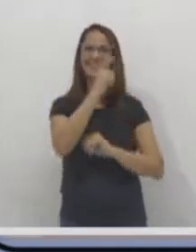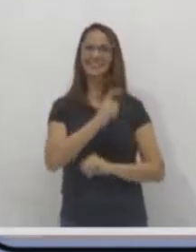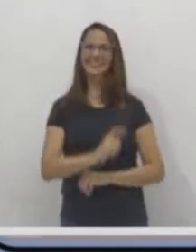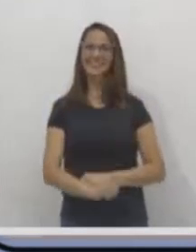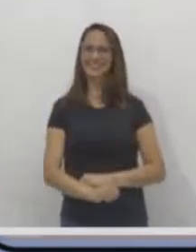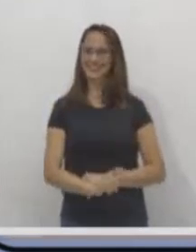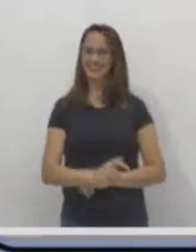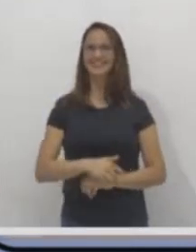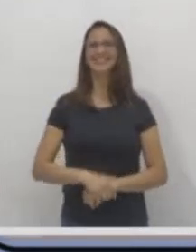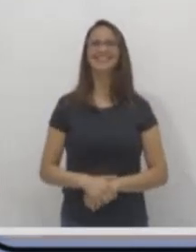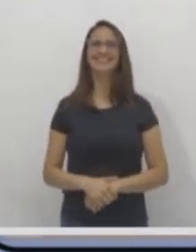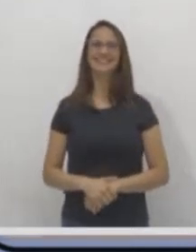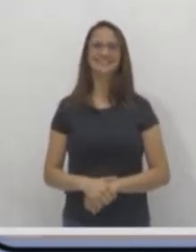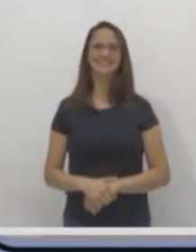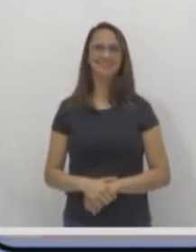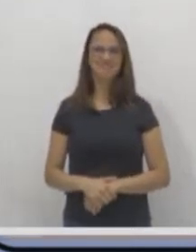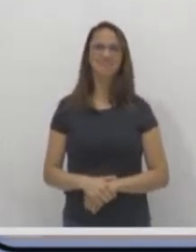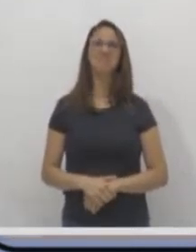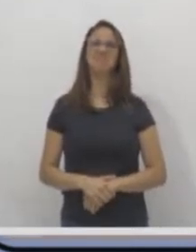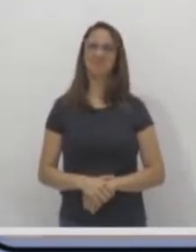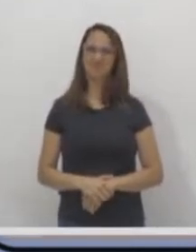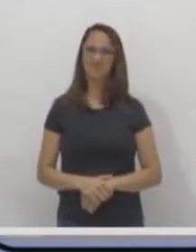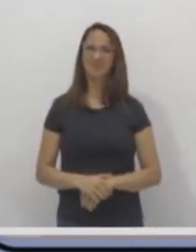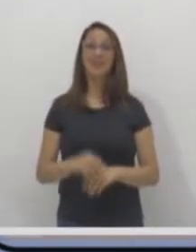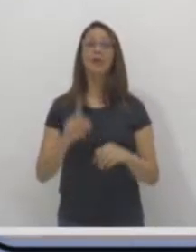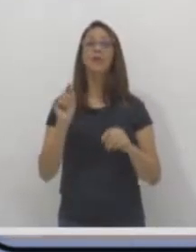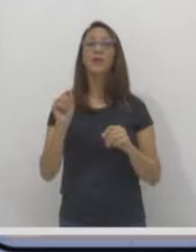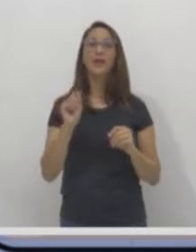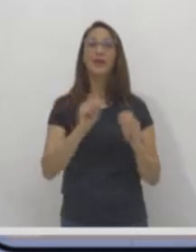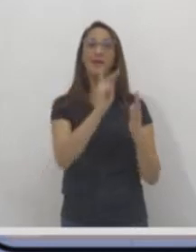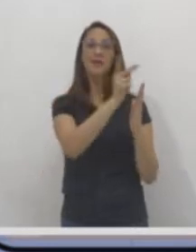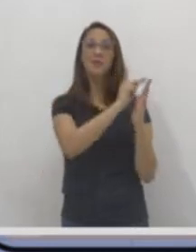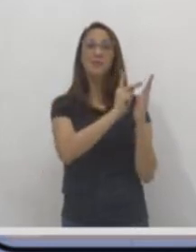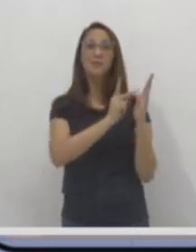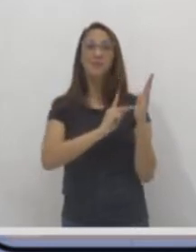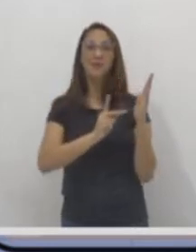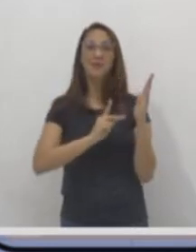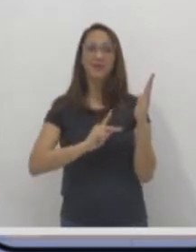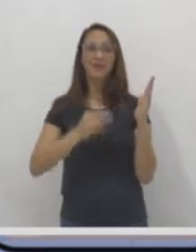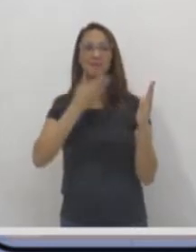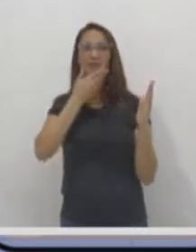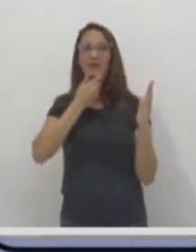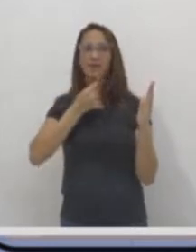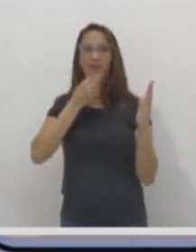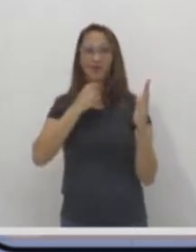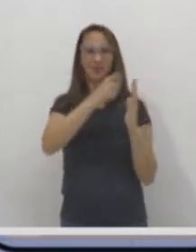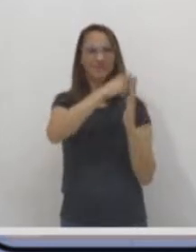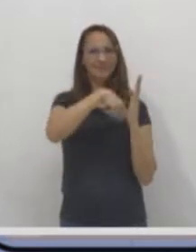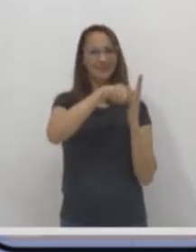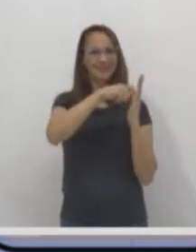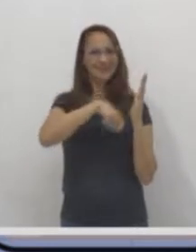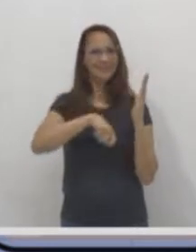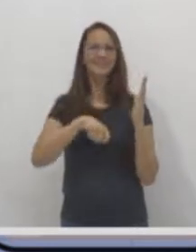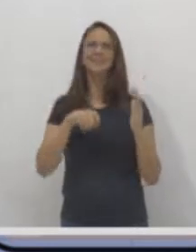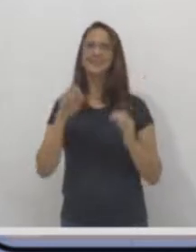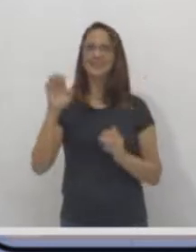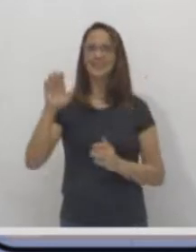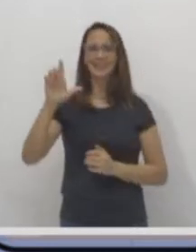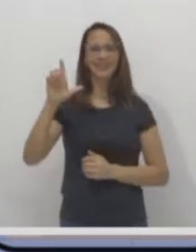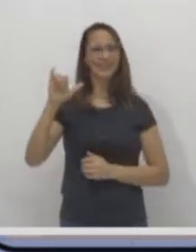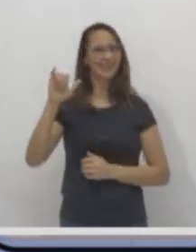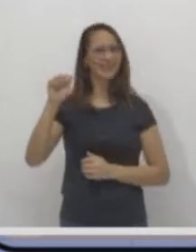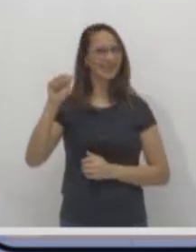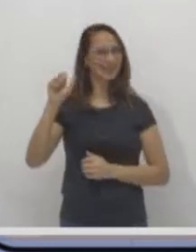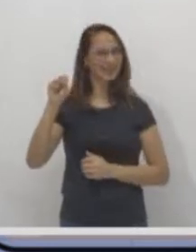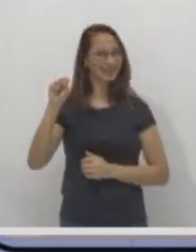crianças espertas, né? Era um poema escrito por Elias José. Esse texto, nós vamos ver se